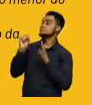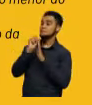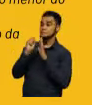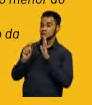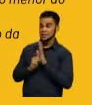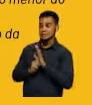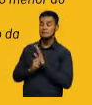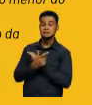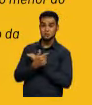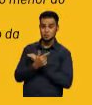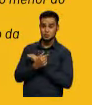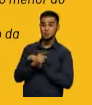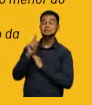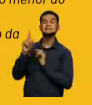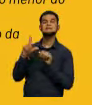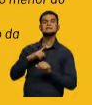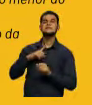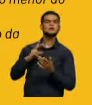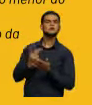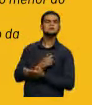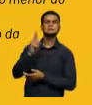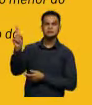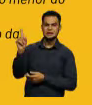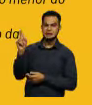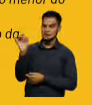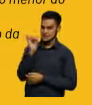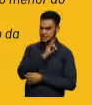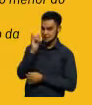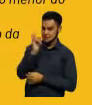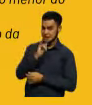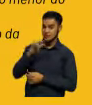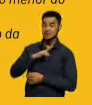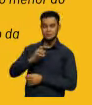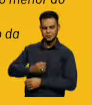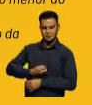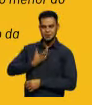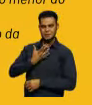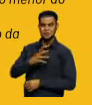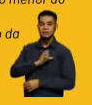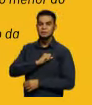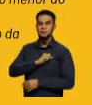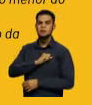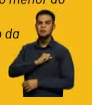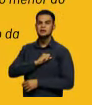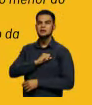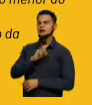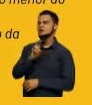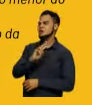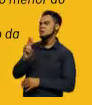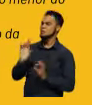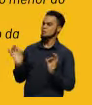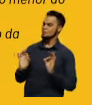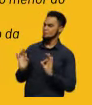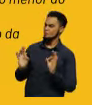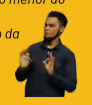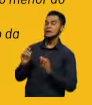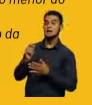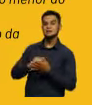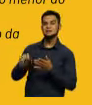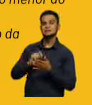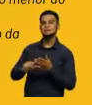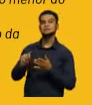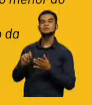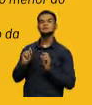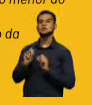circulou na Inglaterra um breve poema de amor anônimo, escrito em latim, com o nome